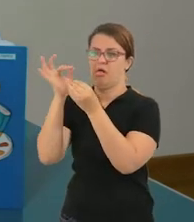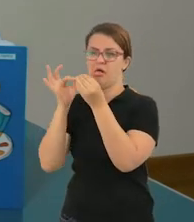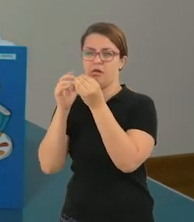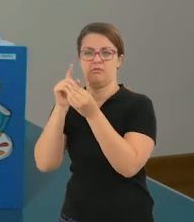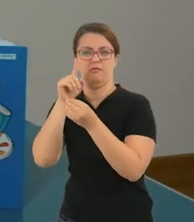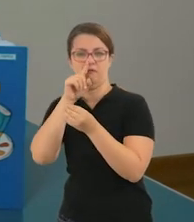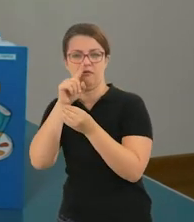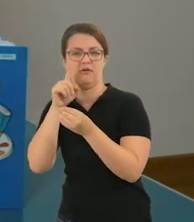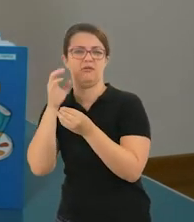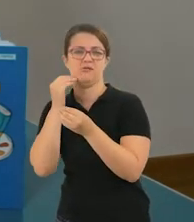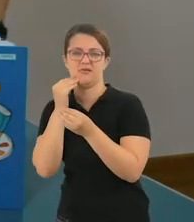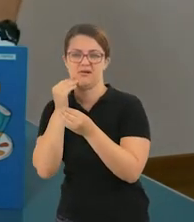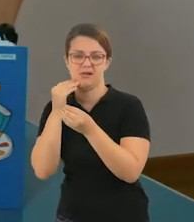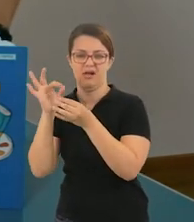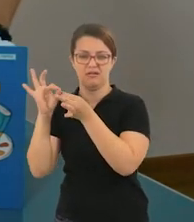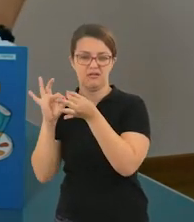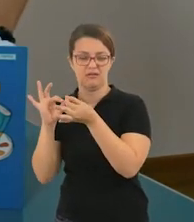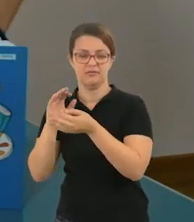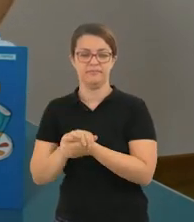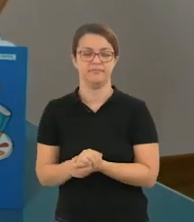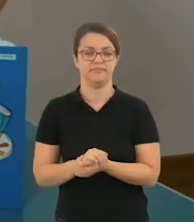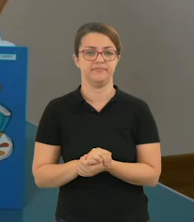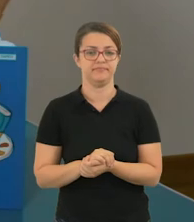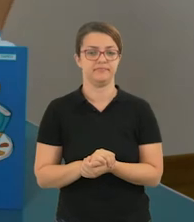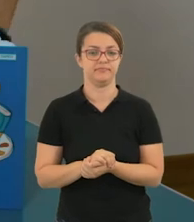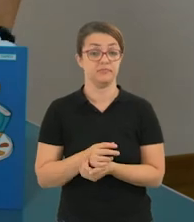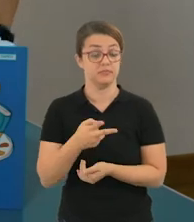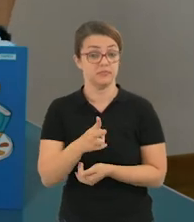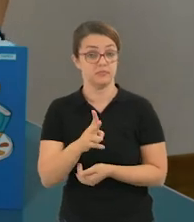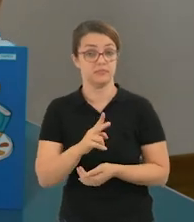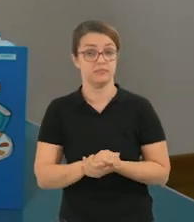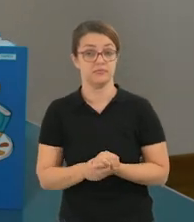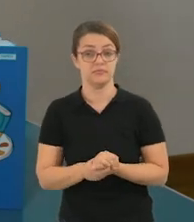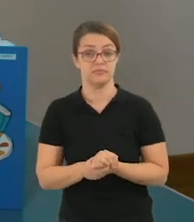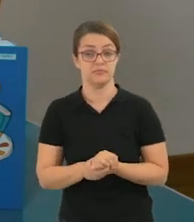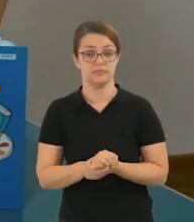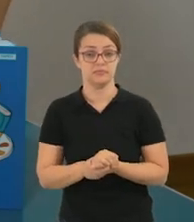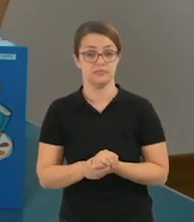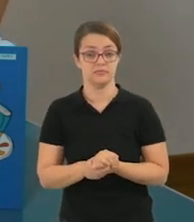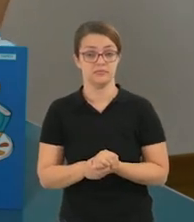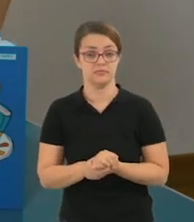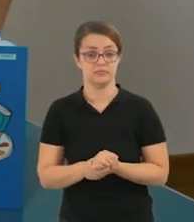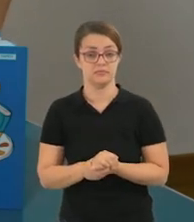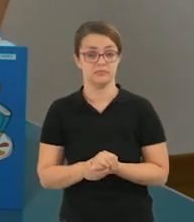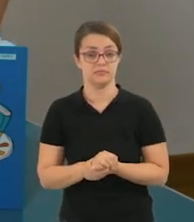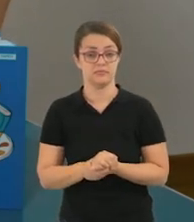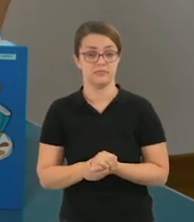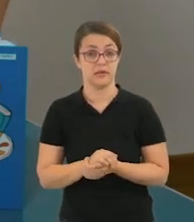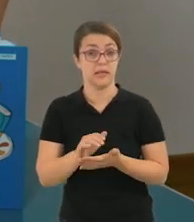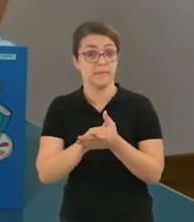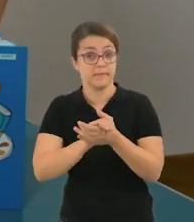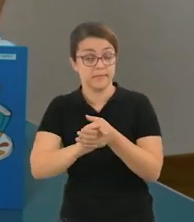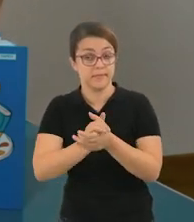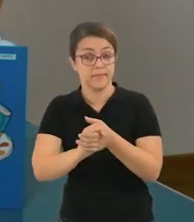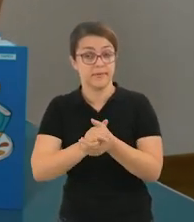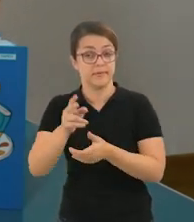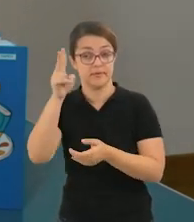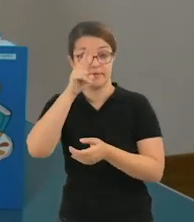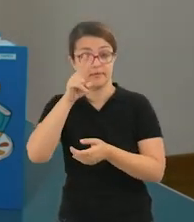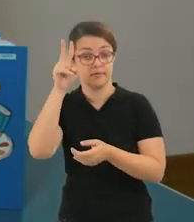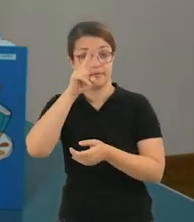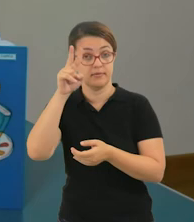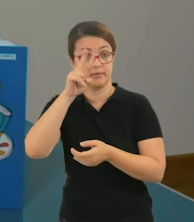risco, tudo bem? Vamos ficar atentos a isso. Dando sequência, eu trago as dicas sobre lavar as mãos, tá?